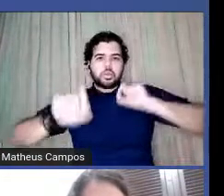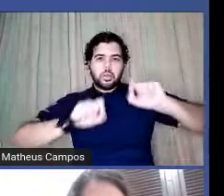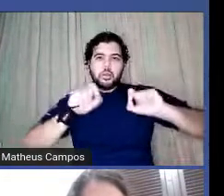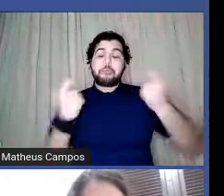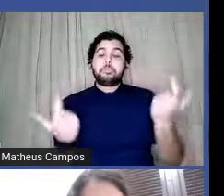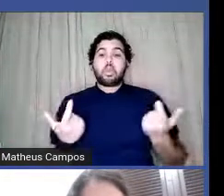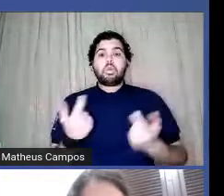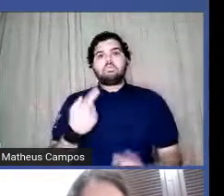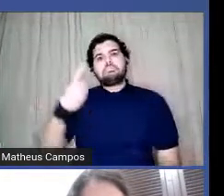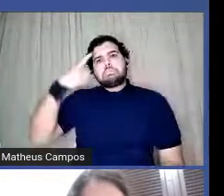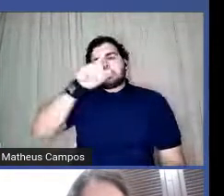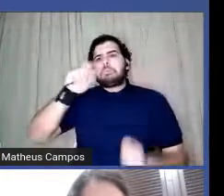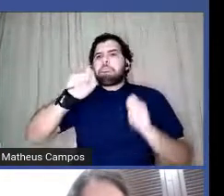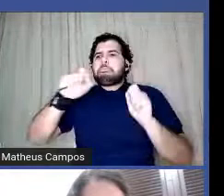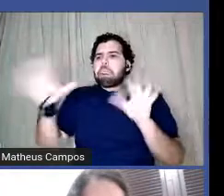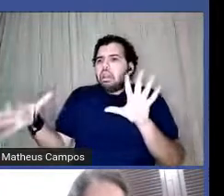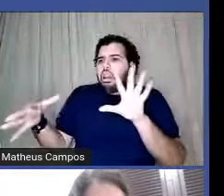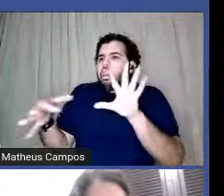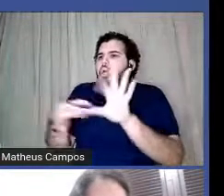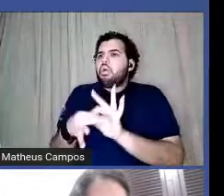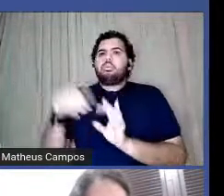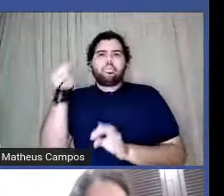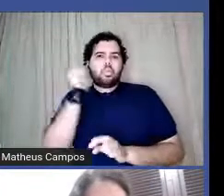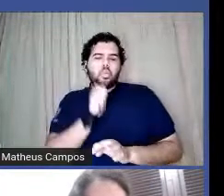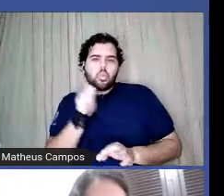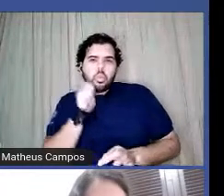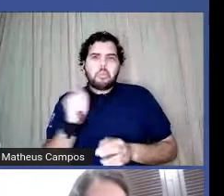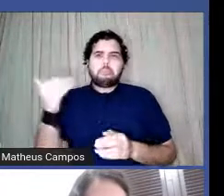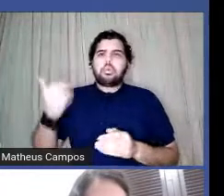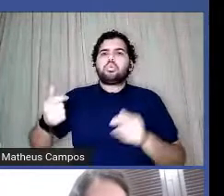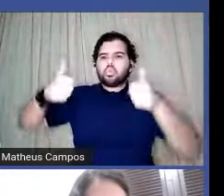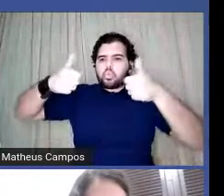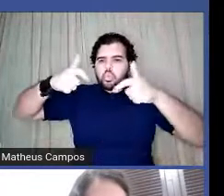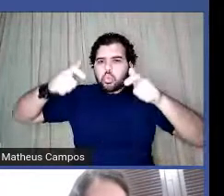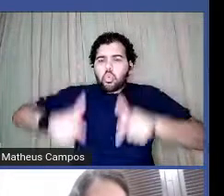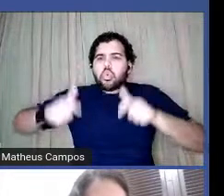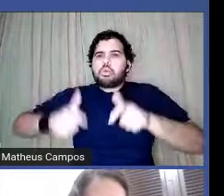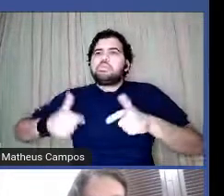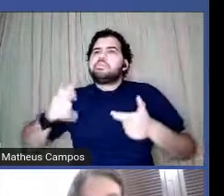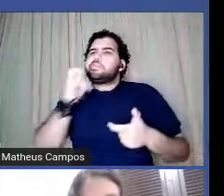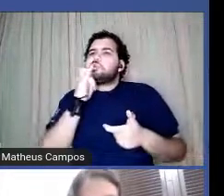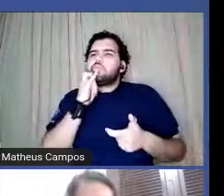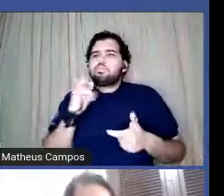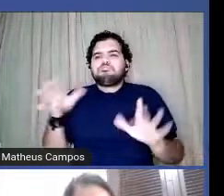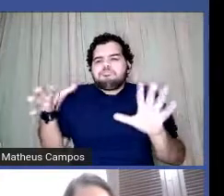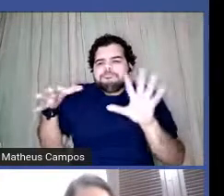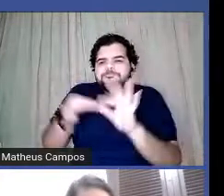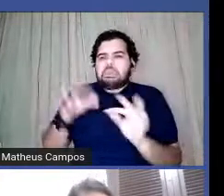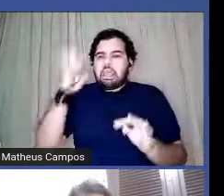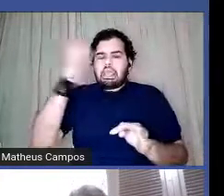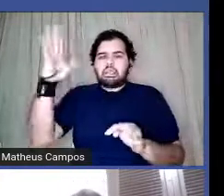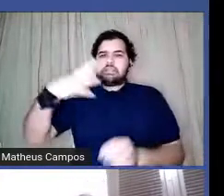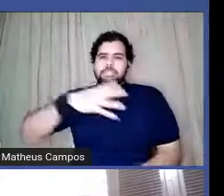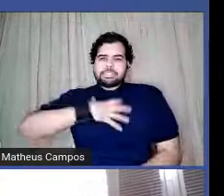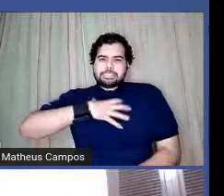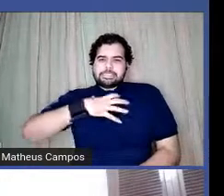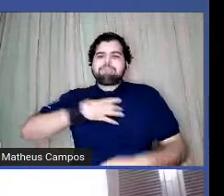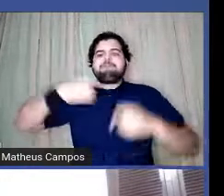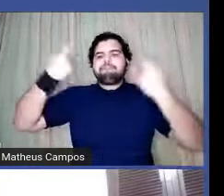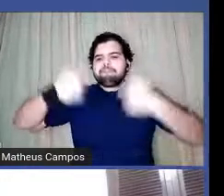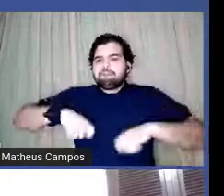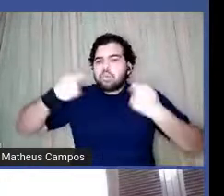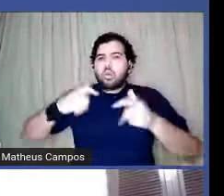pode unir pessoas, unir mulheres que estão ali com o pensamento igual, sentindo as mesmas necessidades